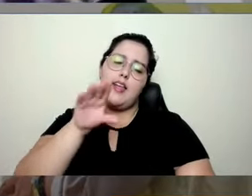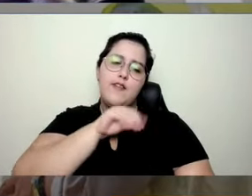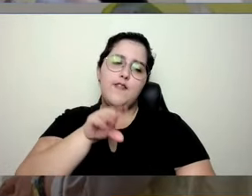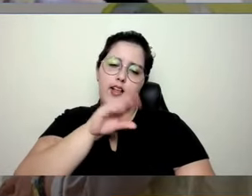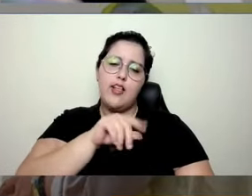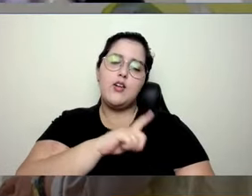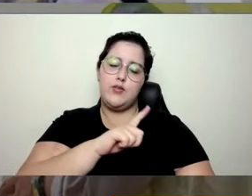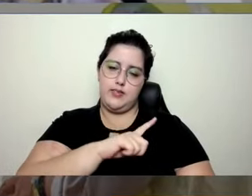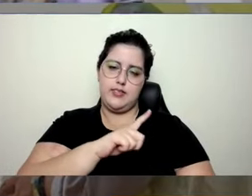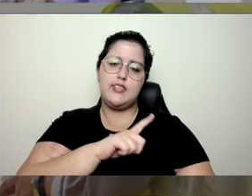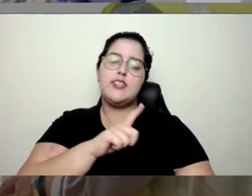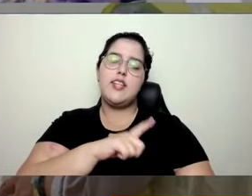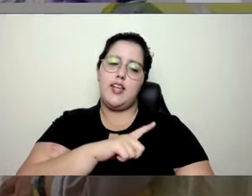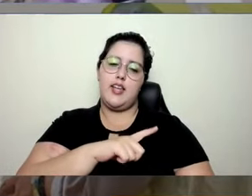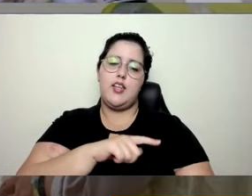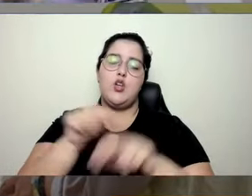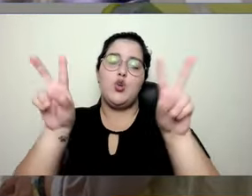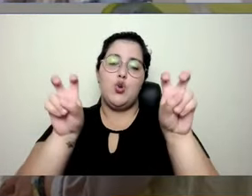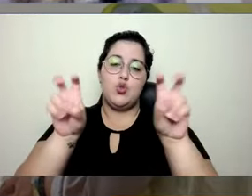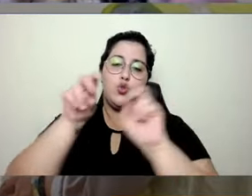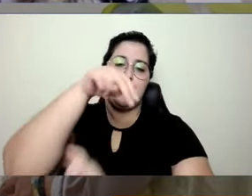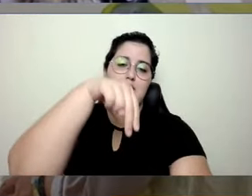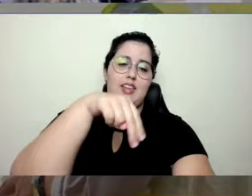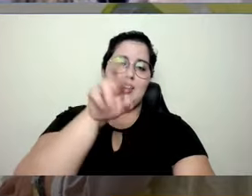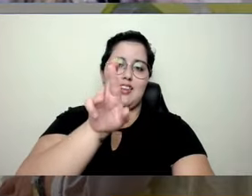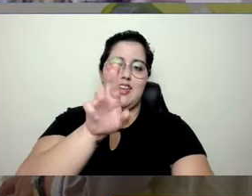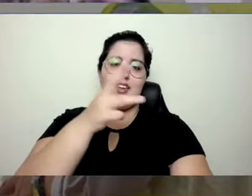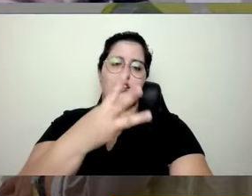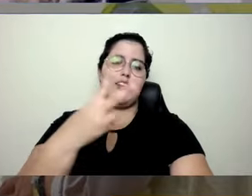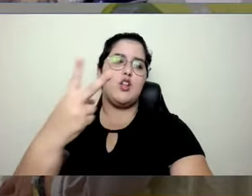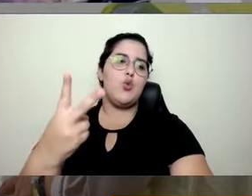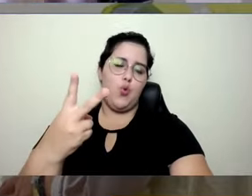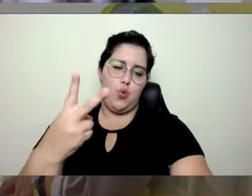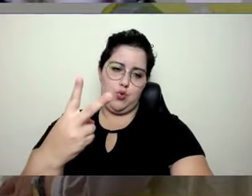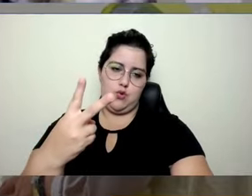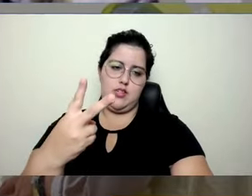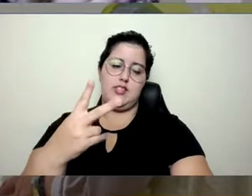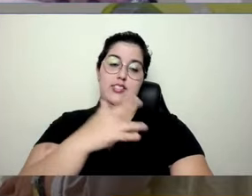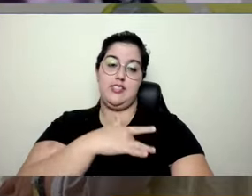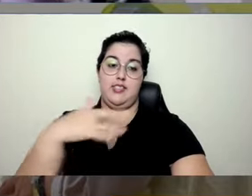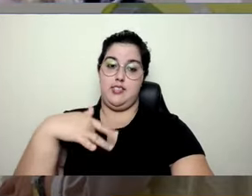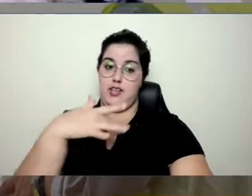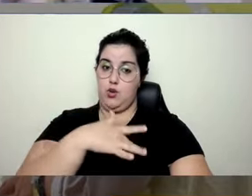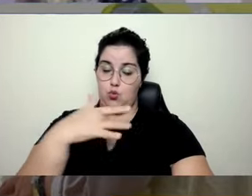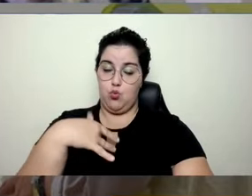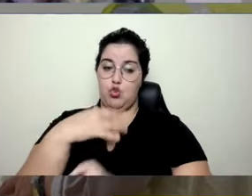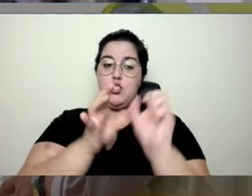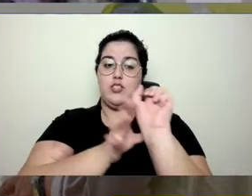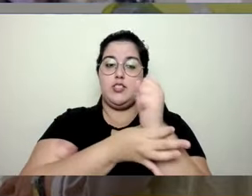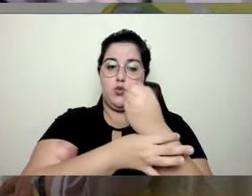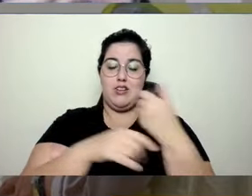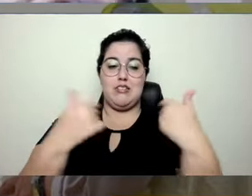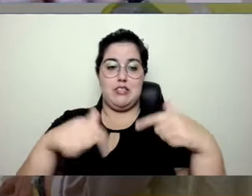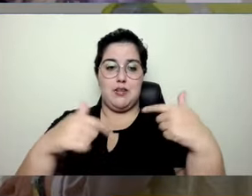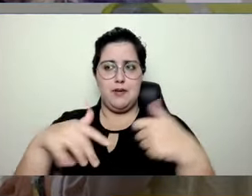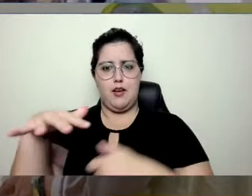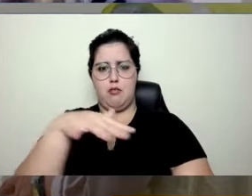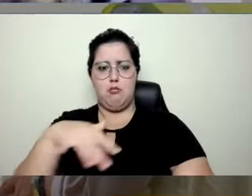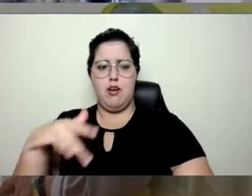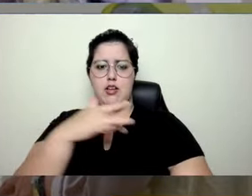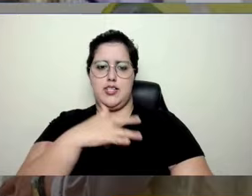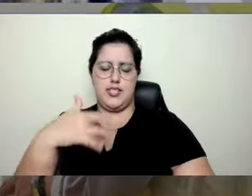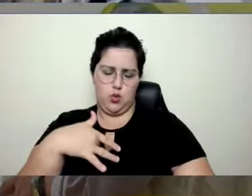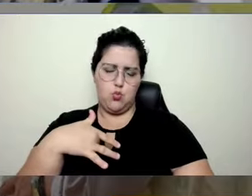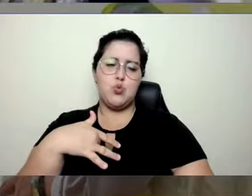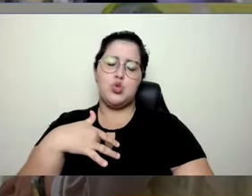sobre NR32, saúde e segurança em serviços de saúde, se